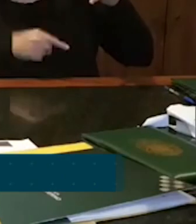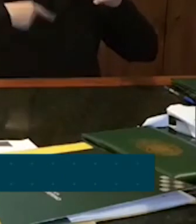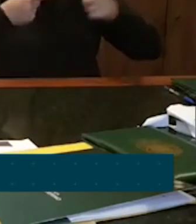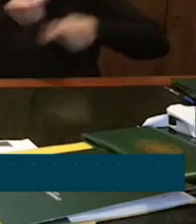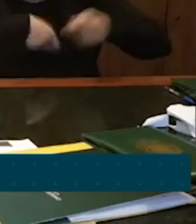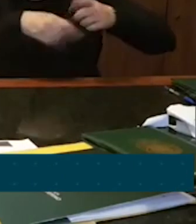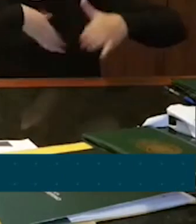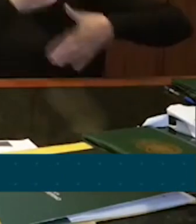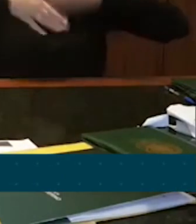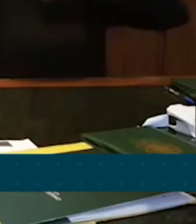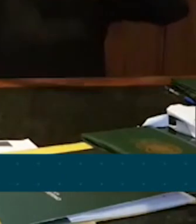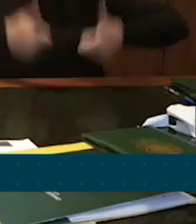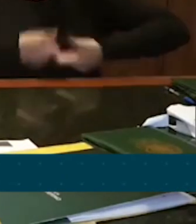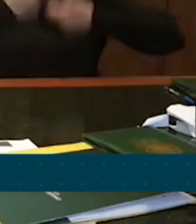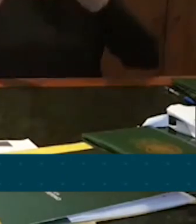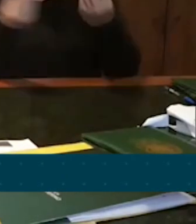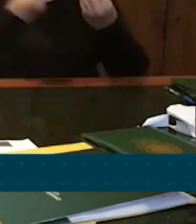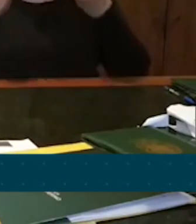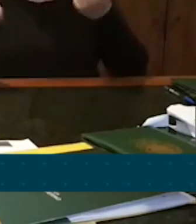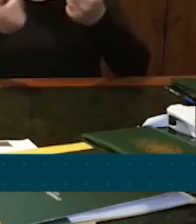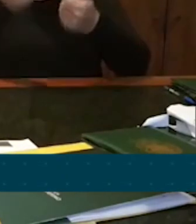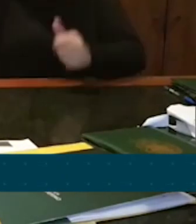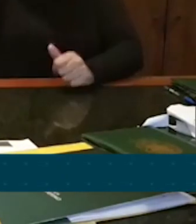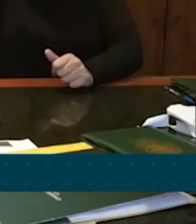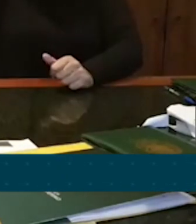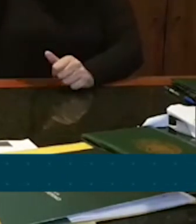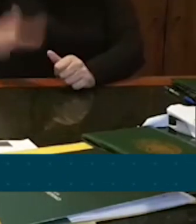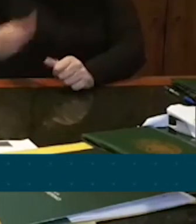as pessoas, então, vão devagar se habituando, né?